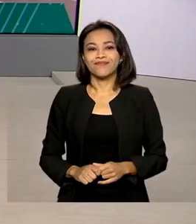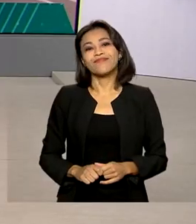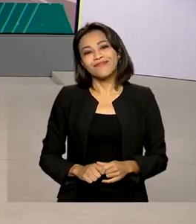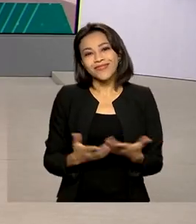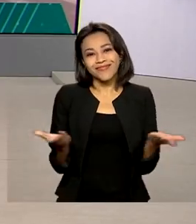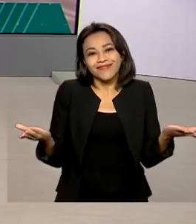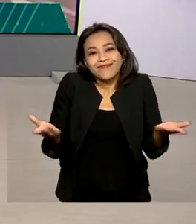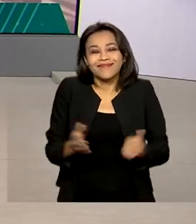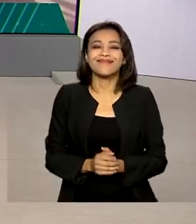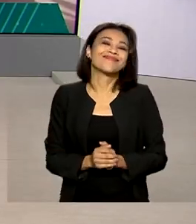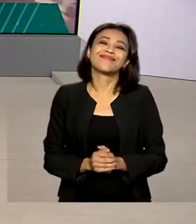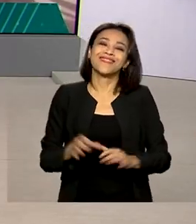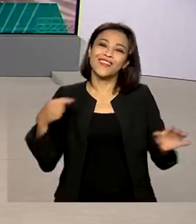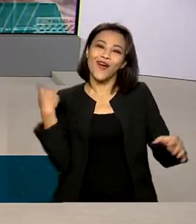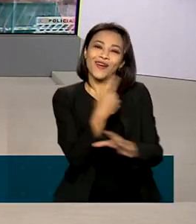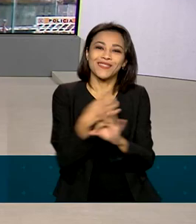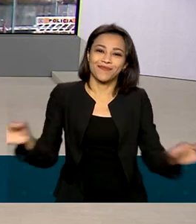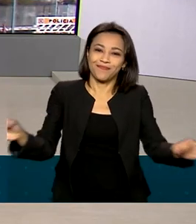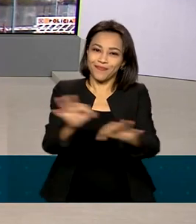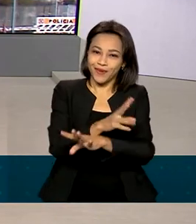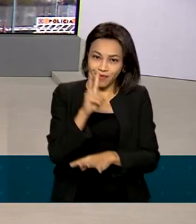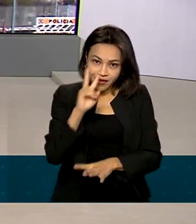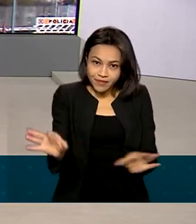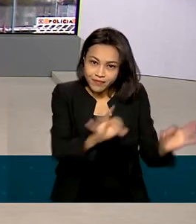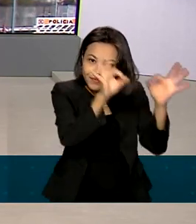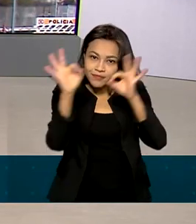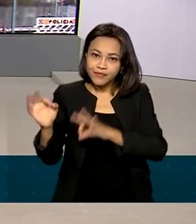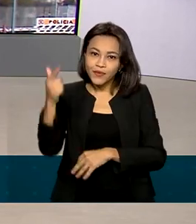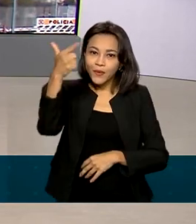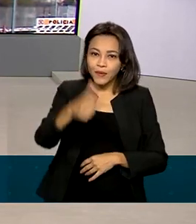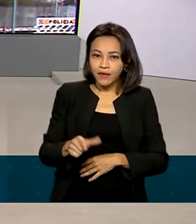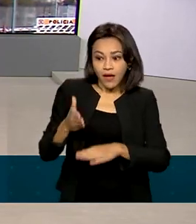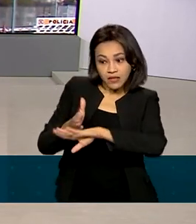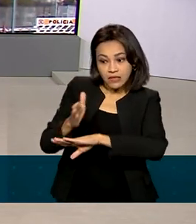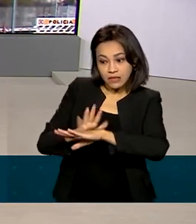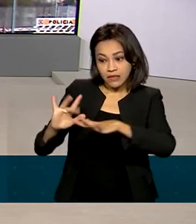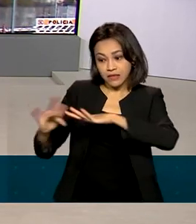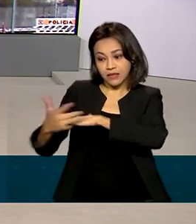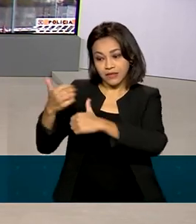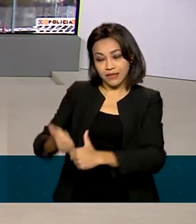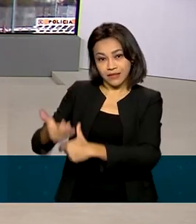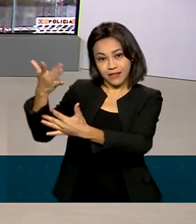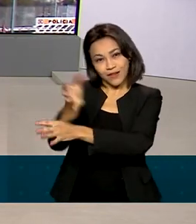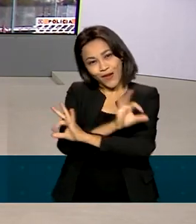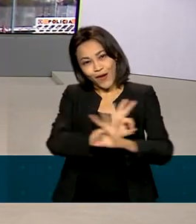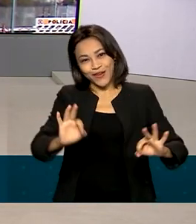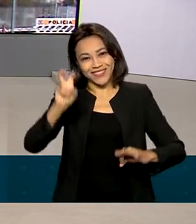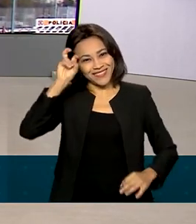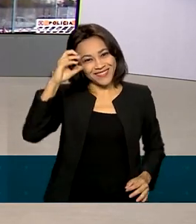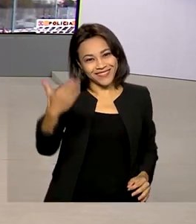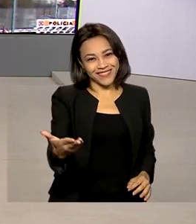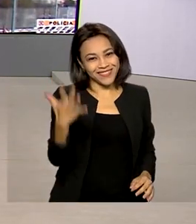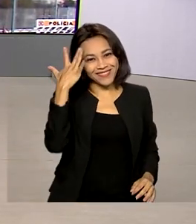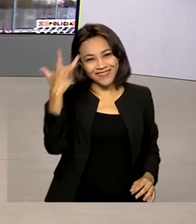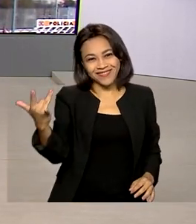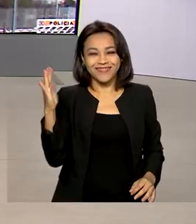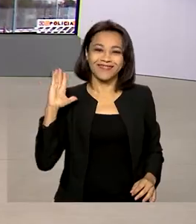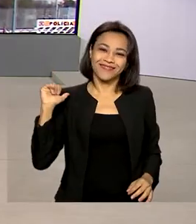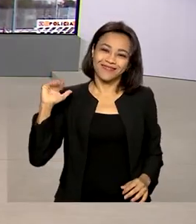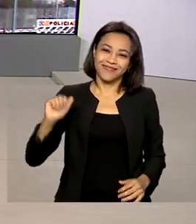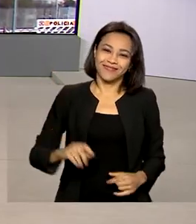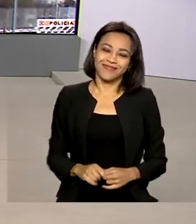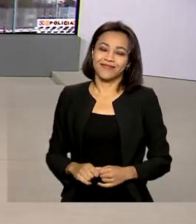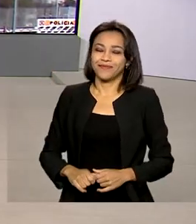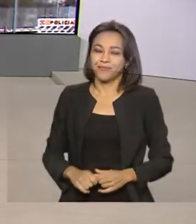É isso, a gente fica por aqui para rever as reportagens. Acesse as nossas redes sociais. Uma ótima quinta-feira para você e até amanhã. Tchau, tchau.